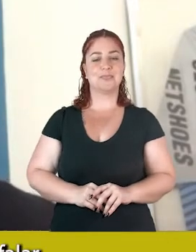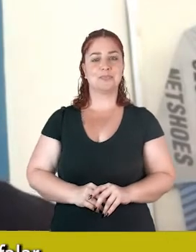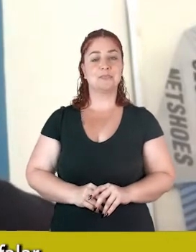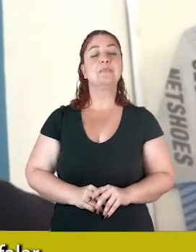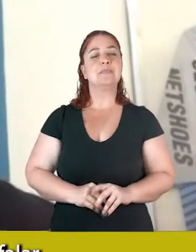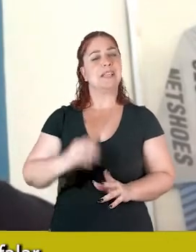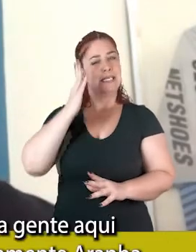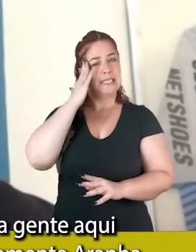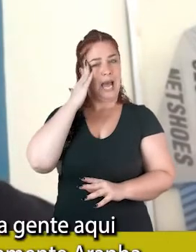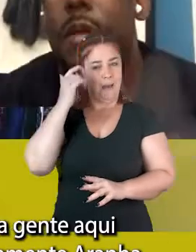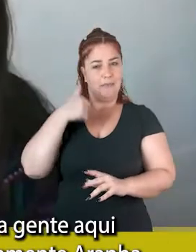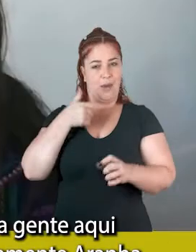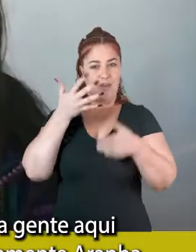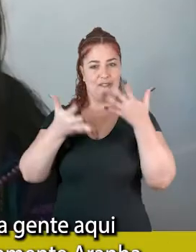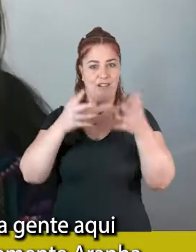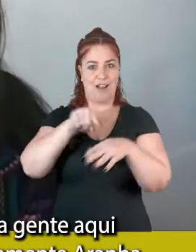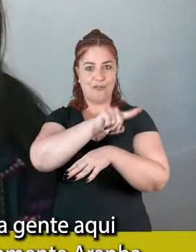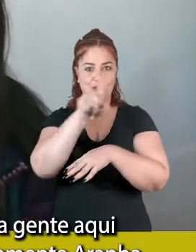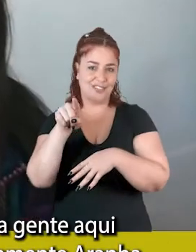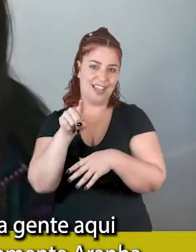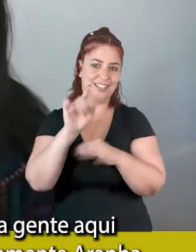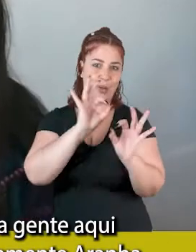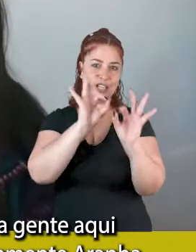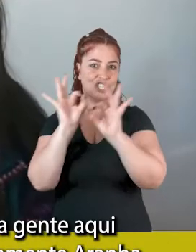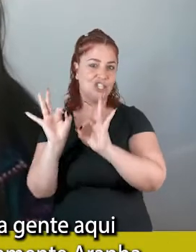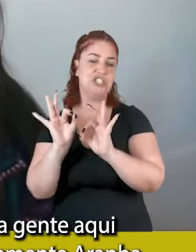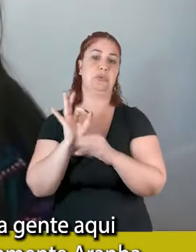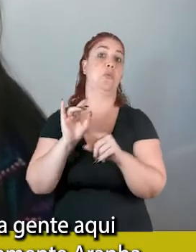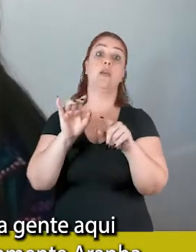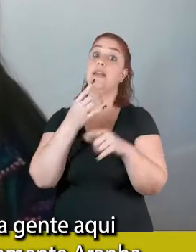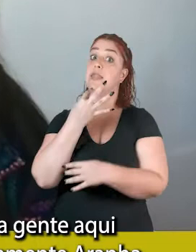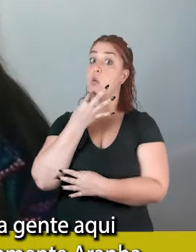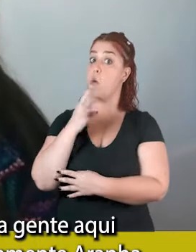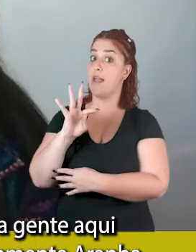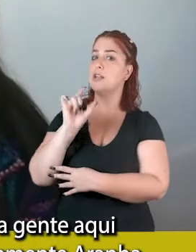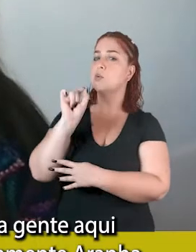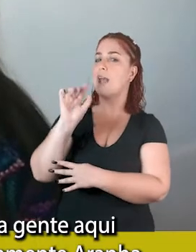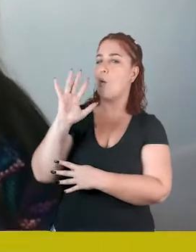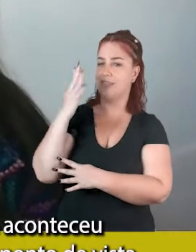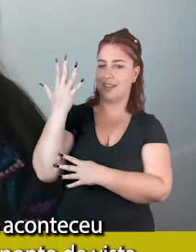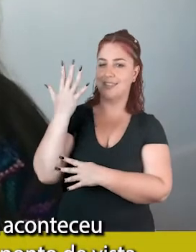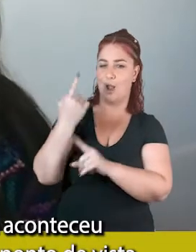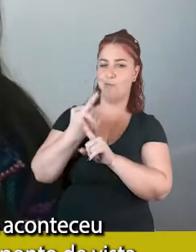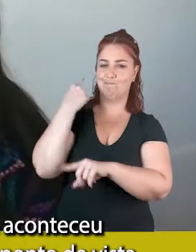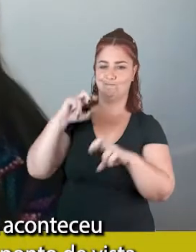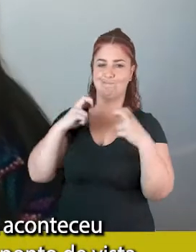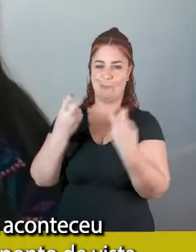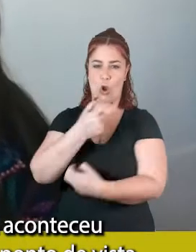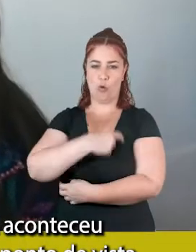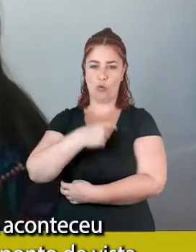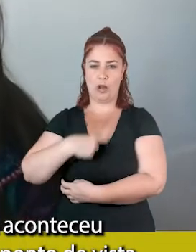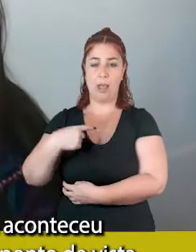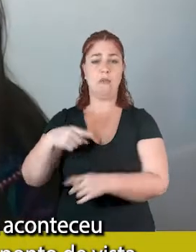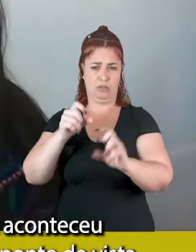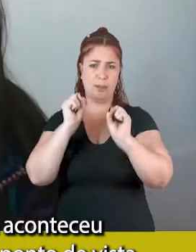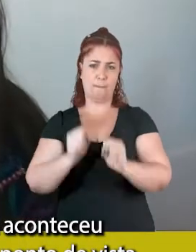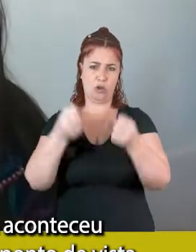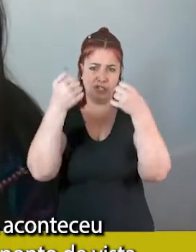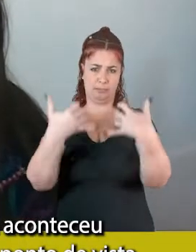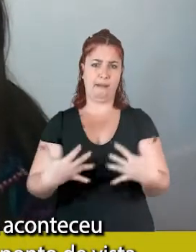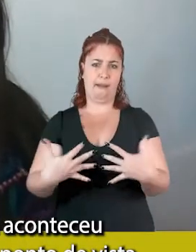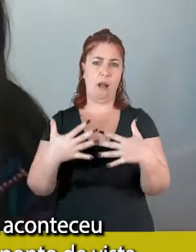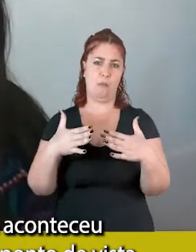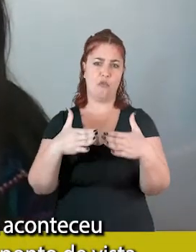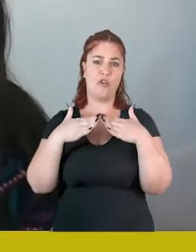Sabe o eu ia falar? Pra quem que tá ouvindo a gente aqui e não conhece a história exatamente, Aranha, você pode contar o que aconteceu na Arena do